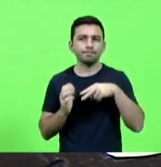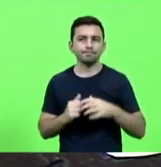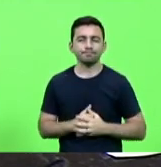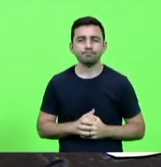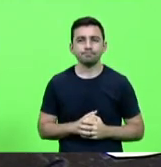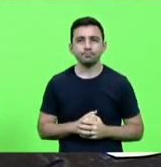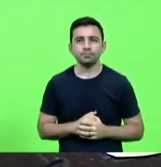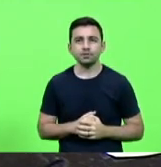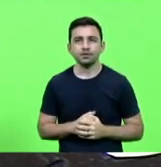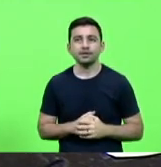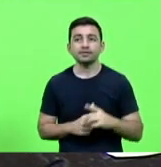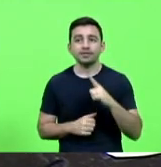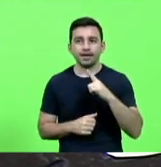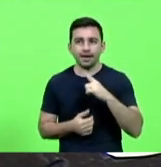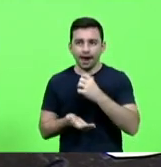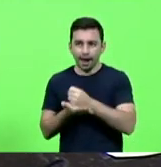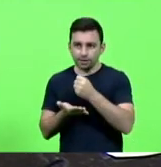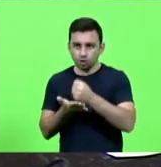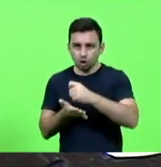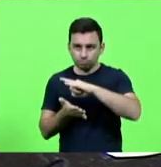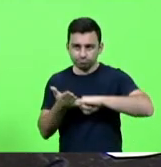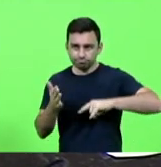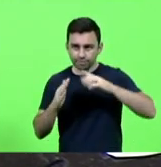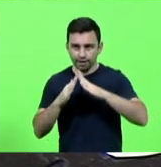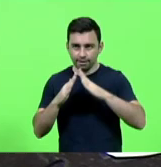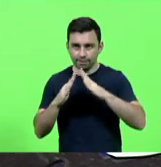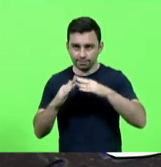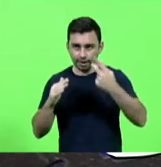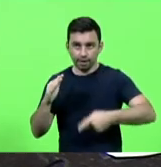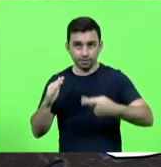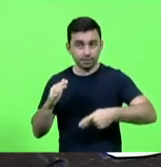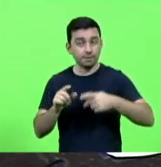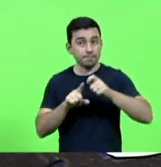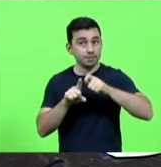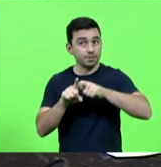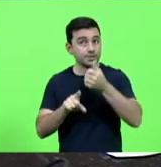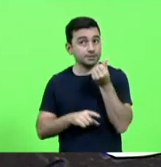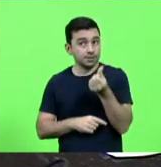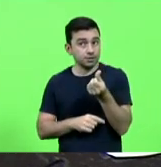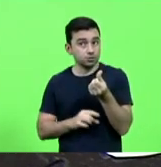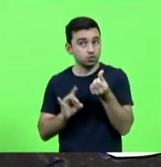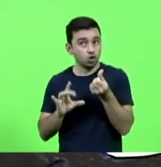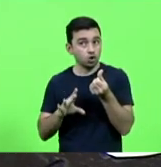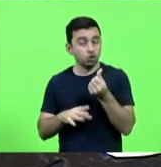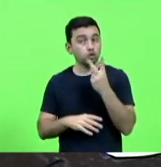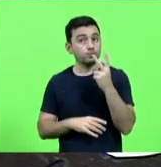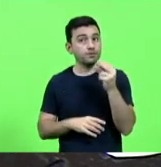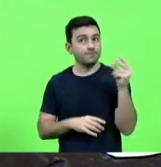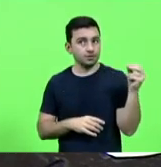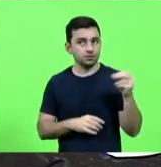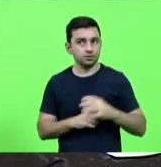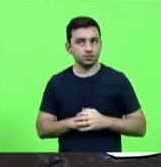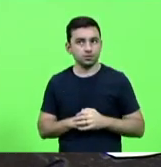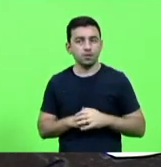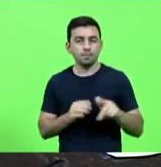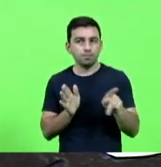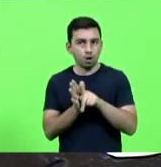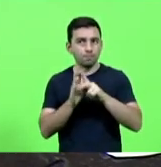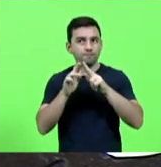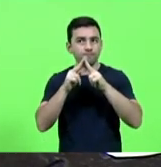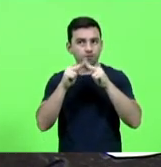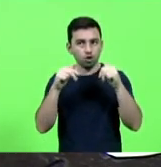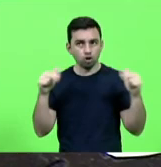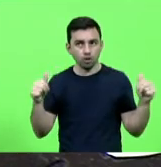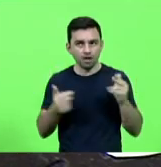nós temos um cartório aqui isso são dados de seis meses só segundo semestre de 2020 o cartório de Florianópolis